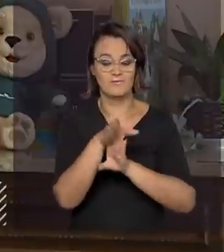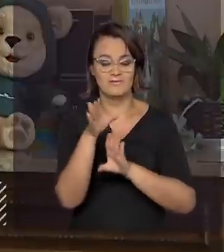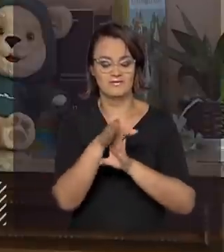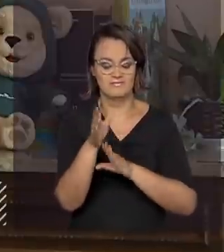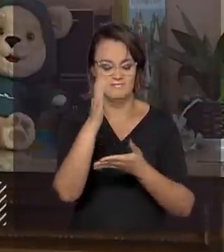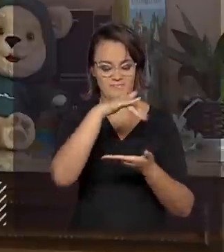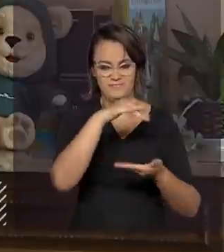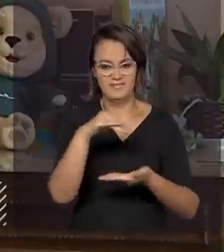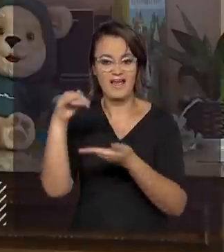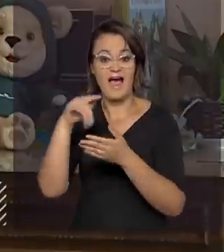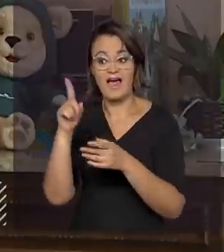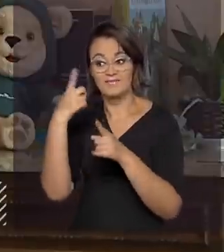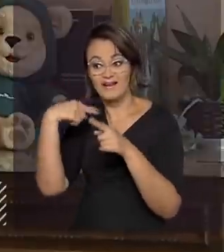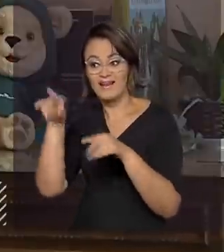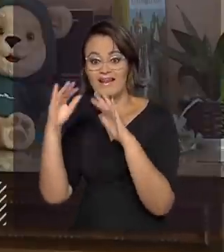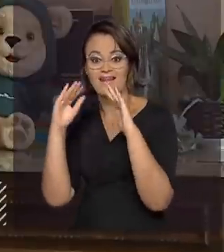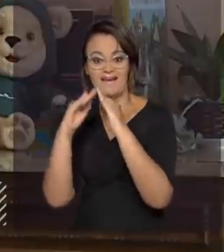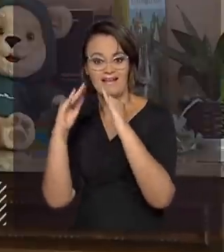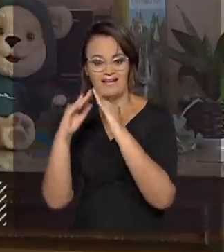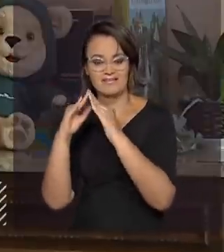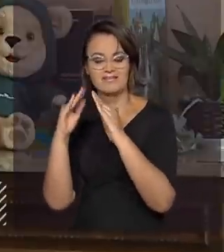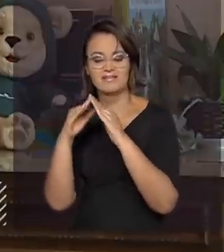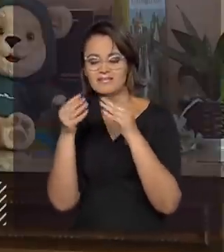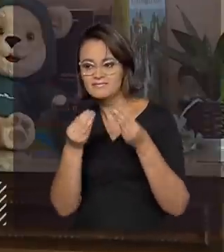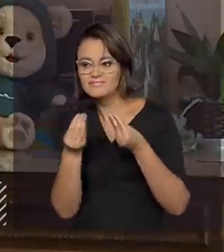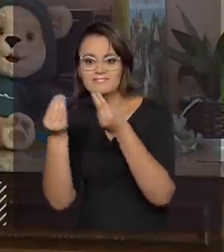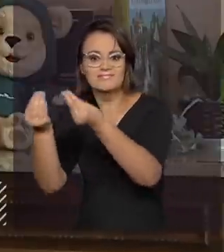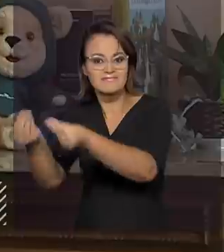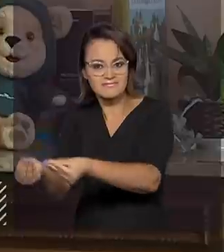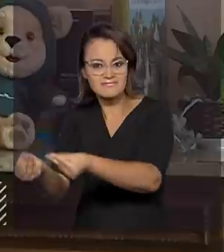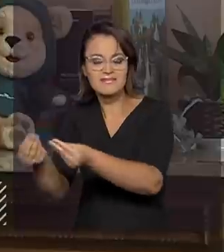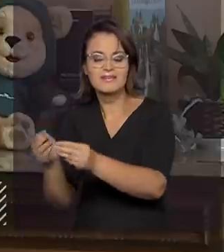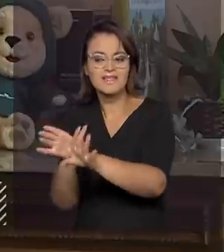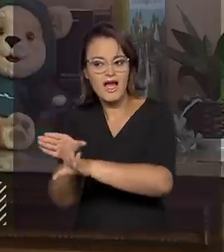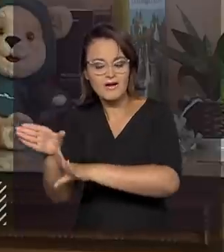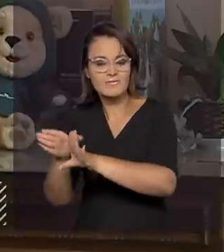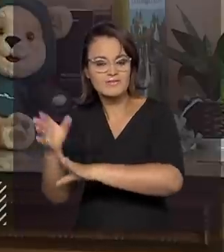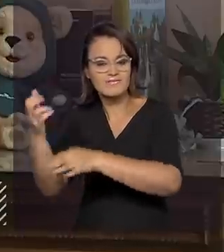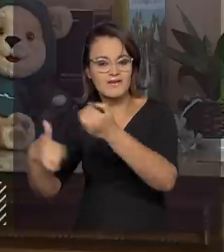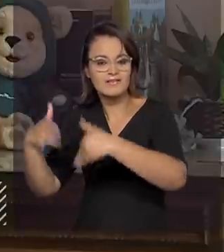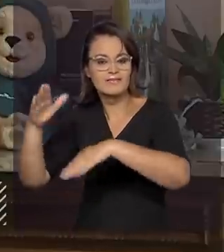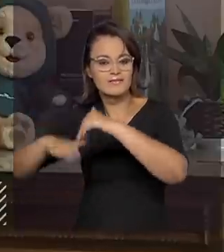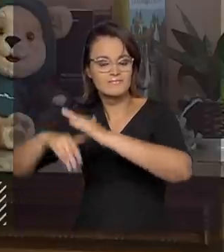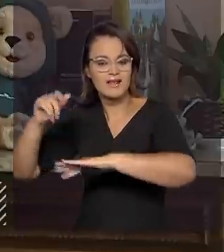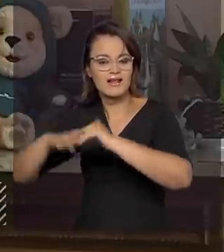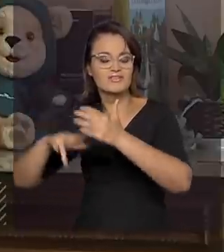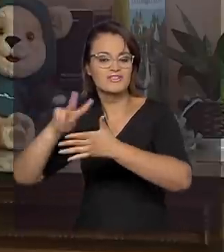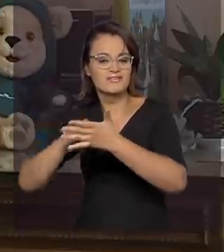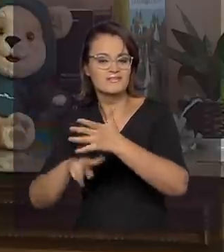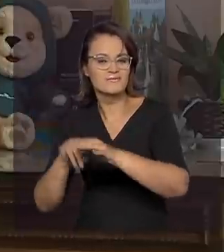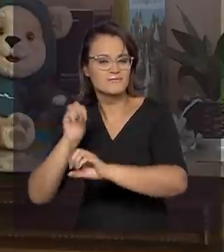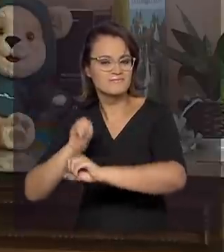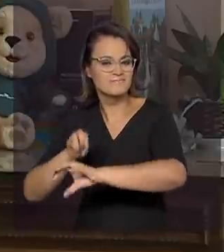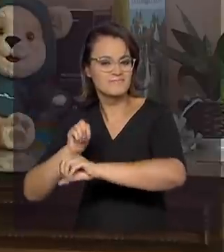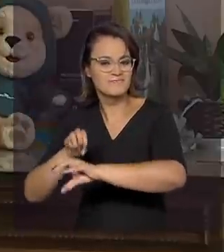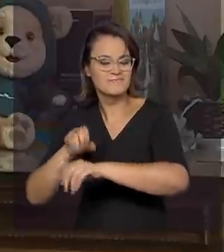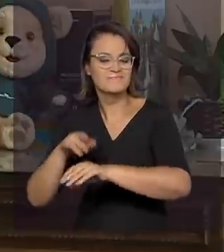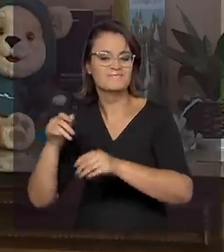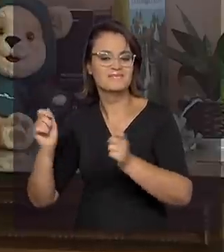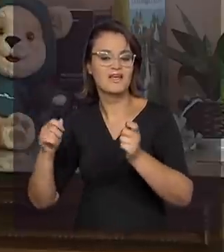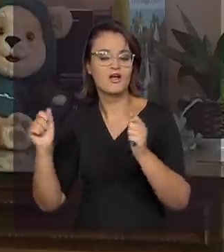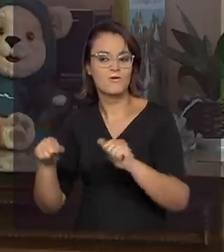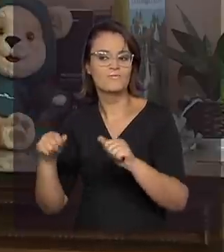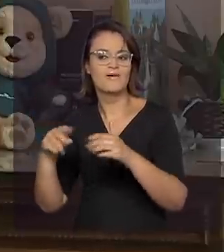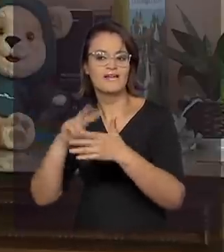visitadores vão, então, transmitir as orientações relacionadas às práticas de literacia